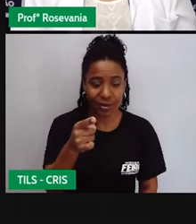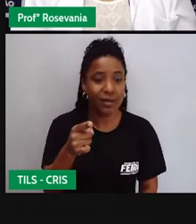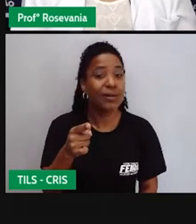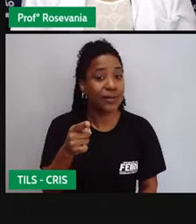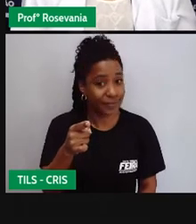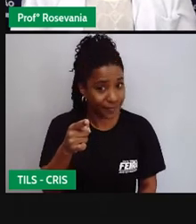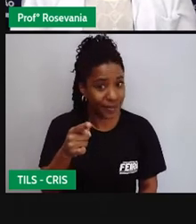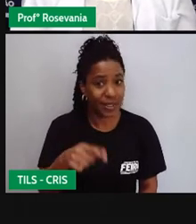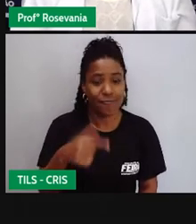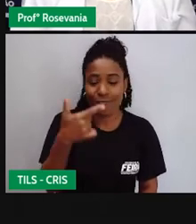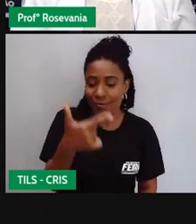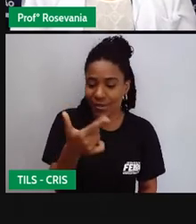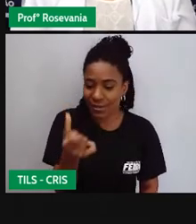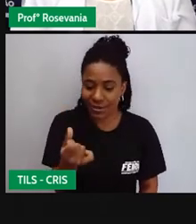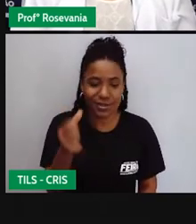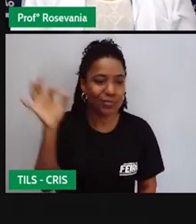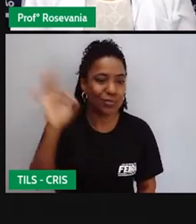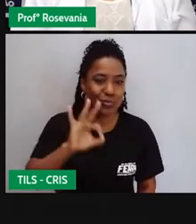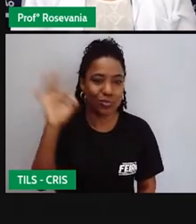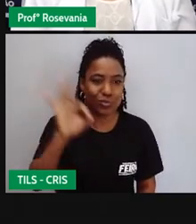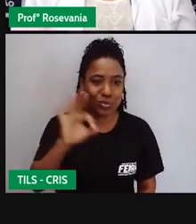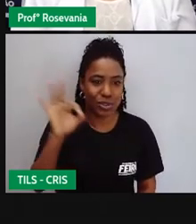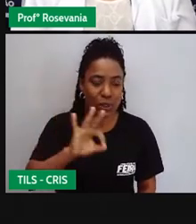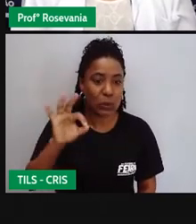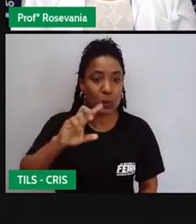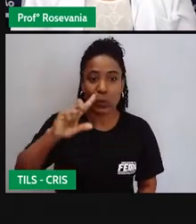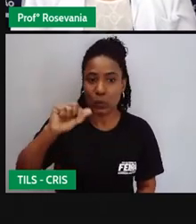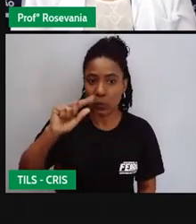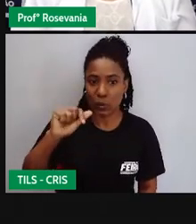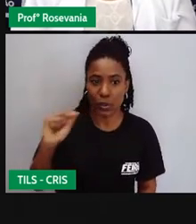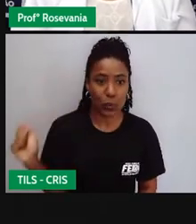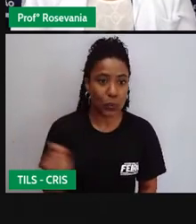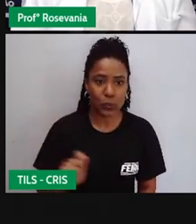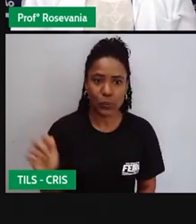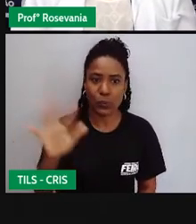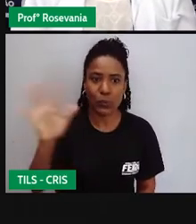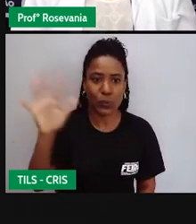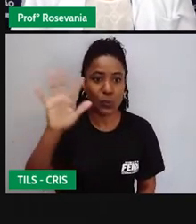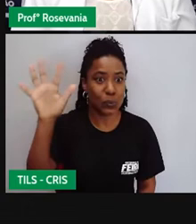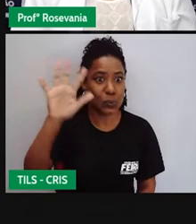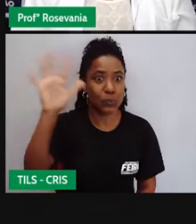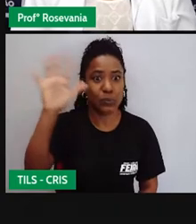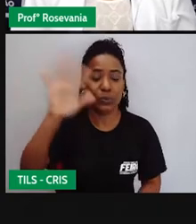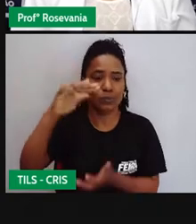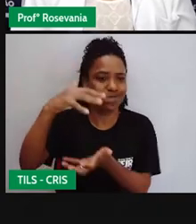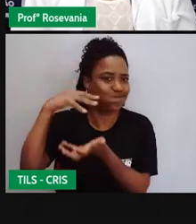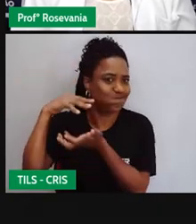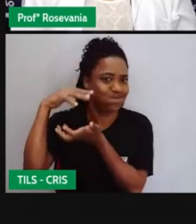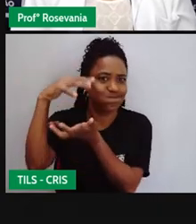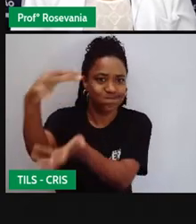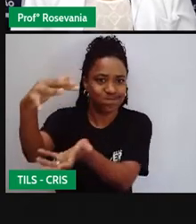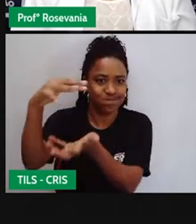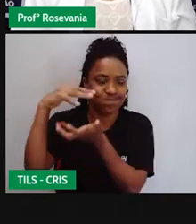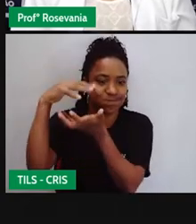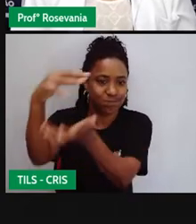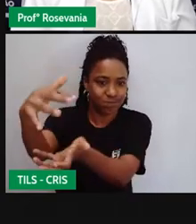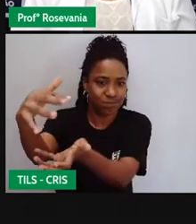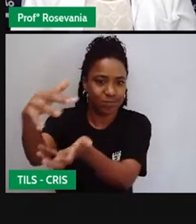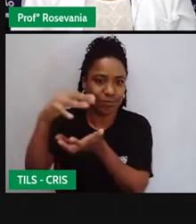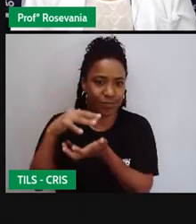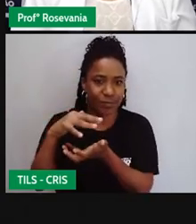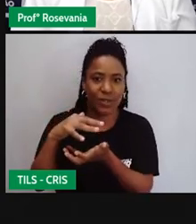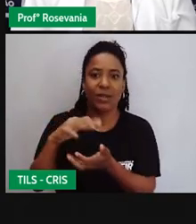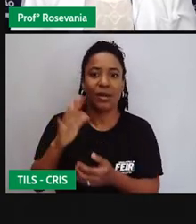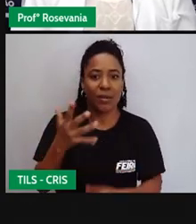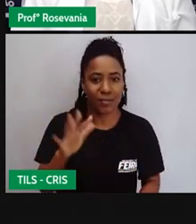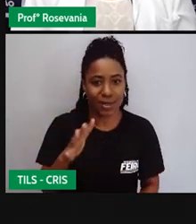% desse produto interno bruto, então é 416 bilhões de dólares que a gente bora